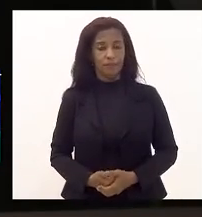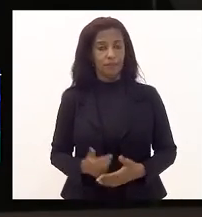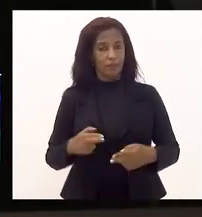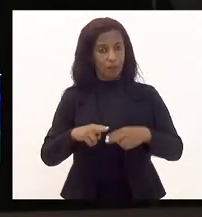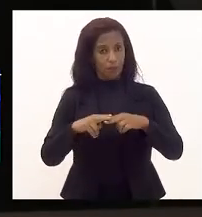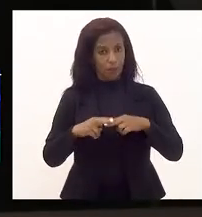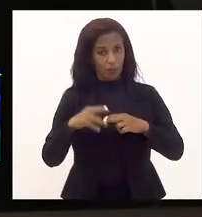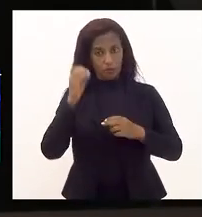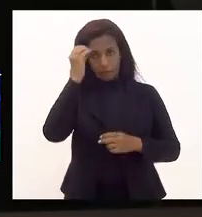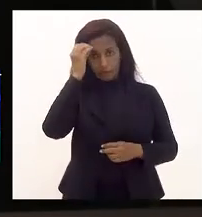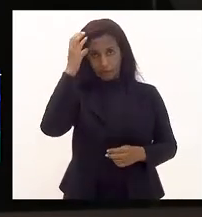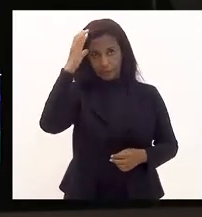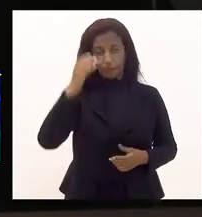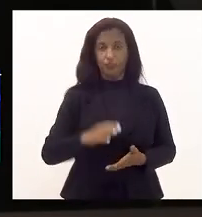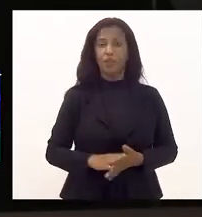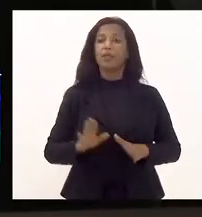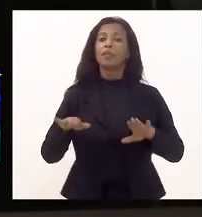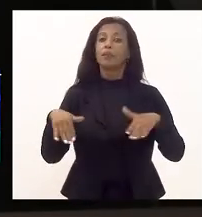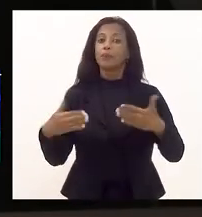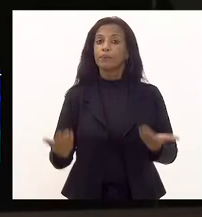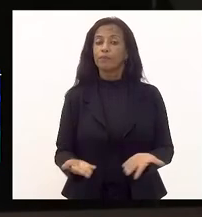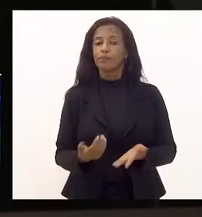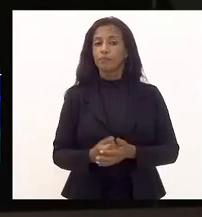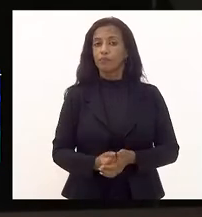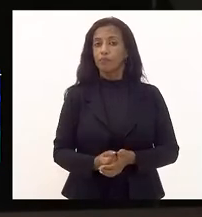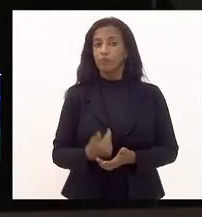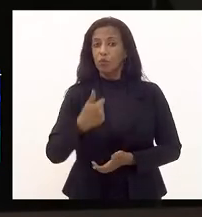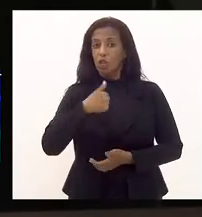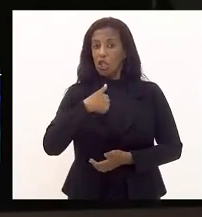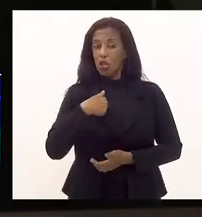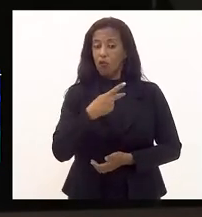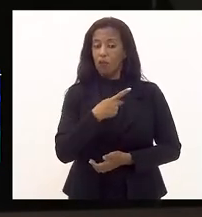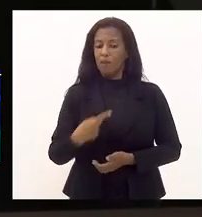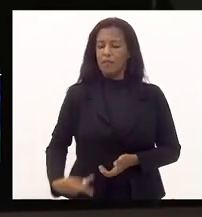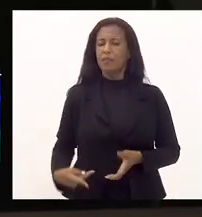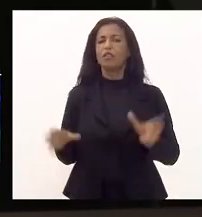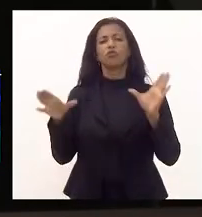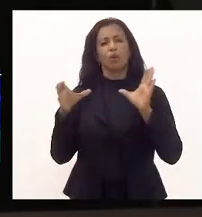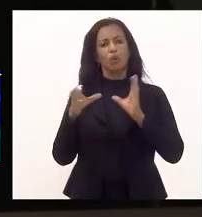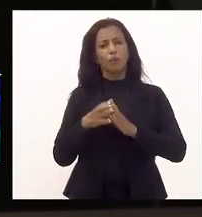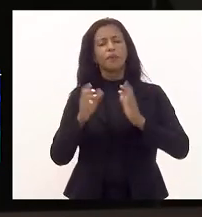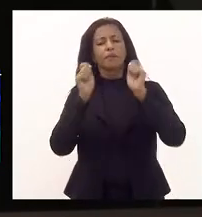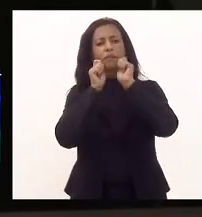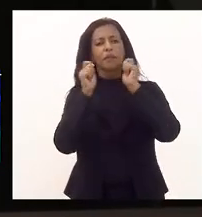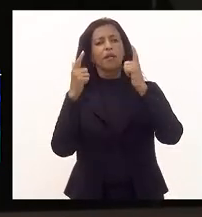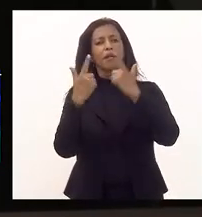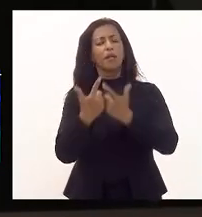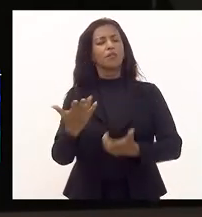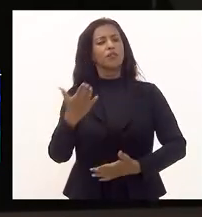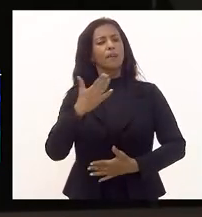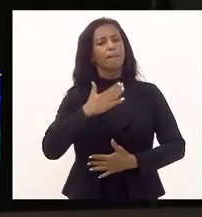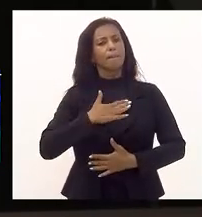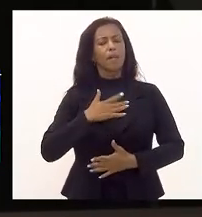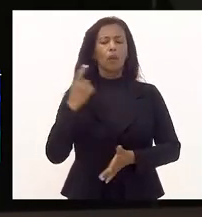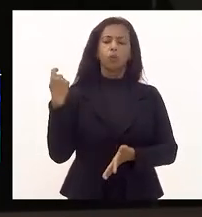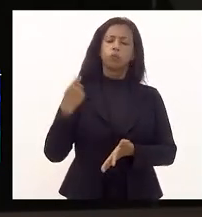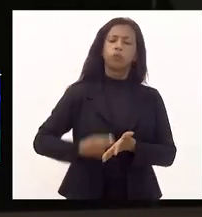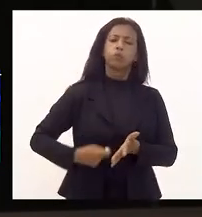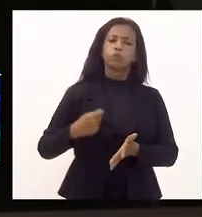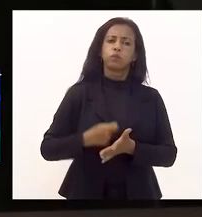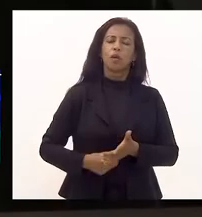a cultura enquanto, pelo menos eu for presidente da Comissão de Cultura da Legis, a minha luta